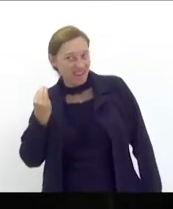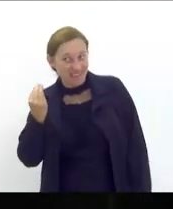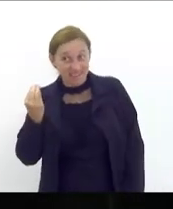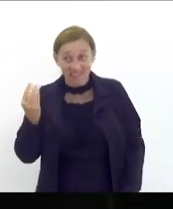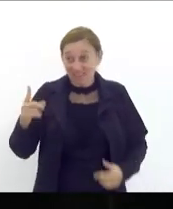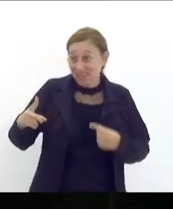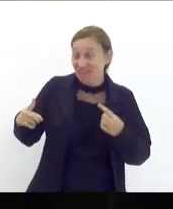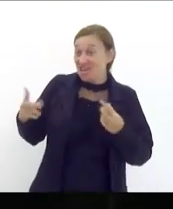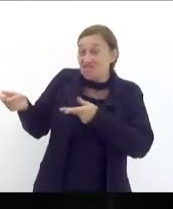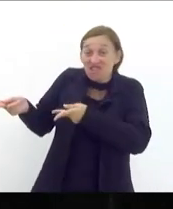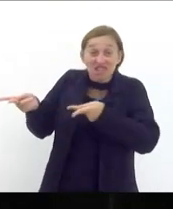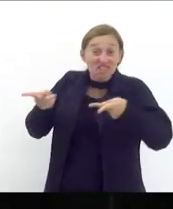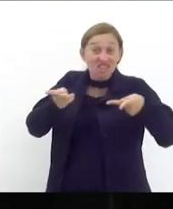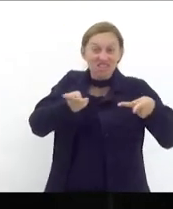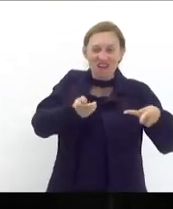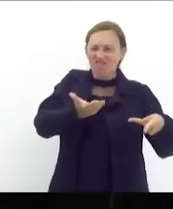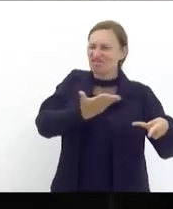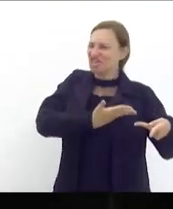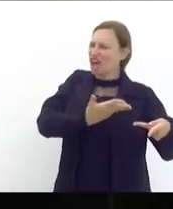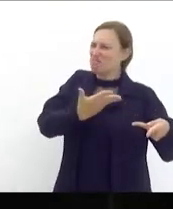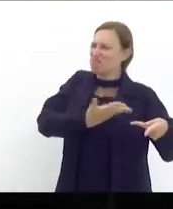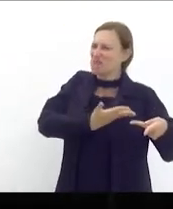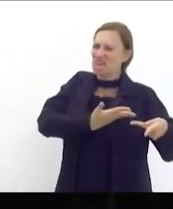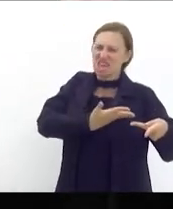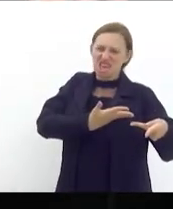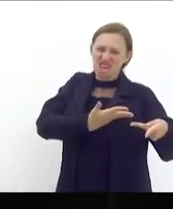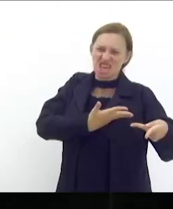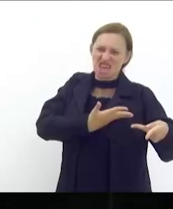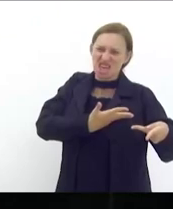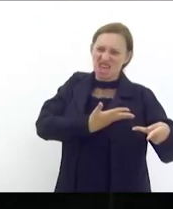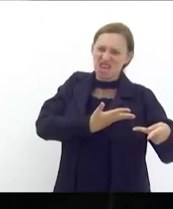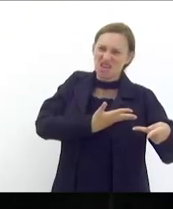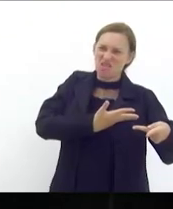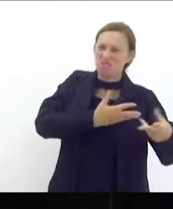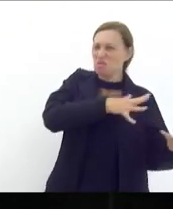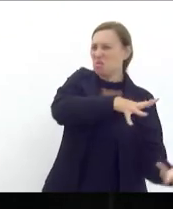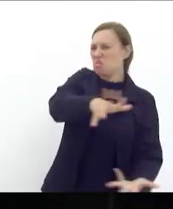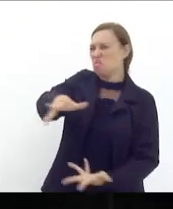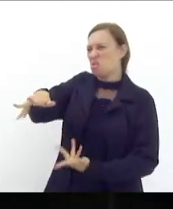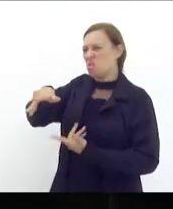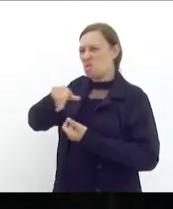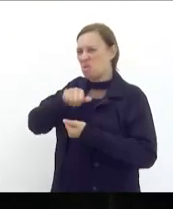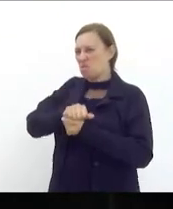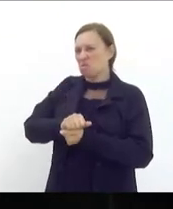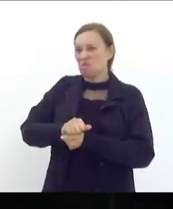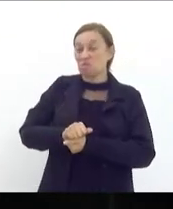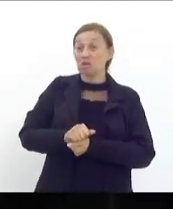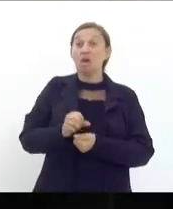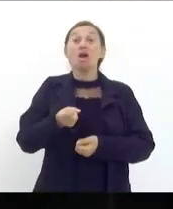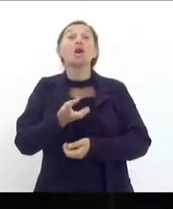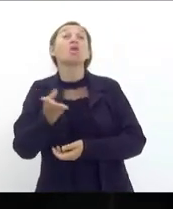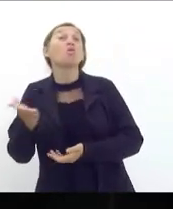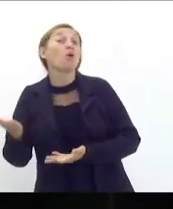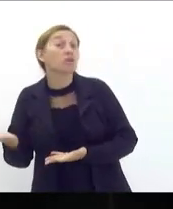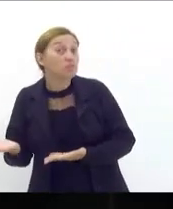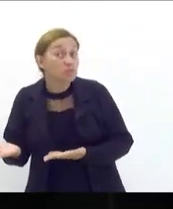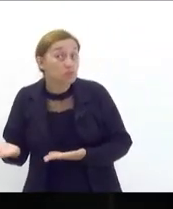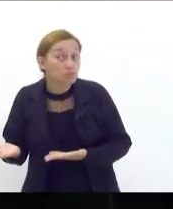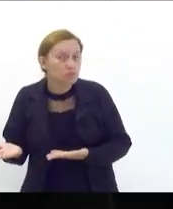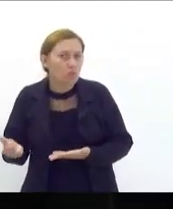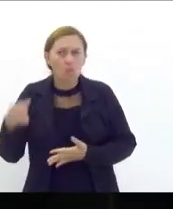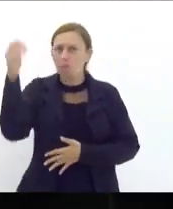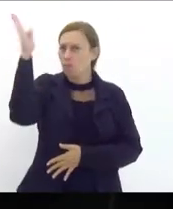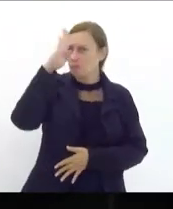visitando seus companheiros e camaradas ao redor do mundo enquanto isso o